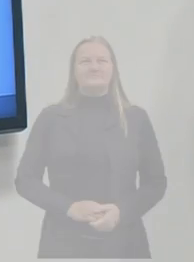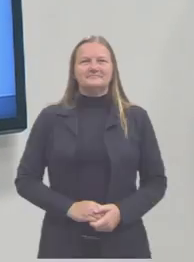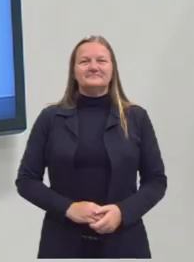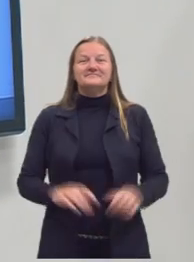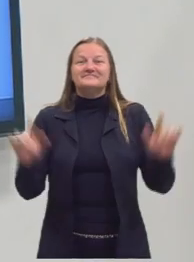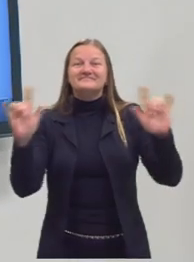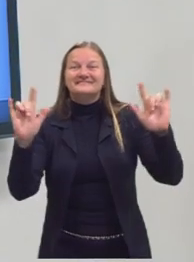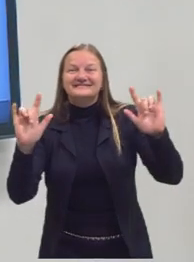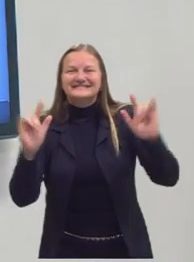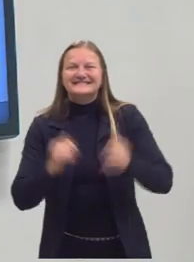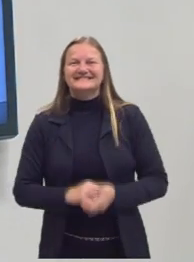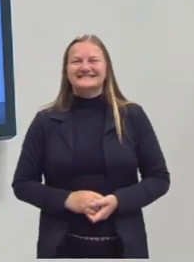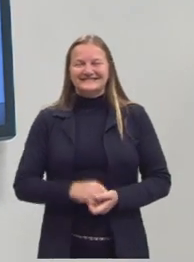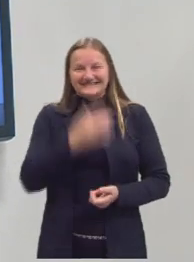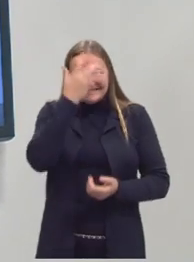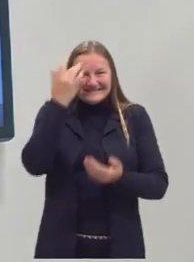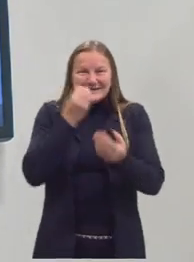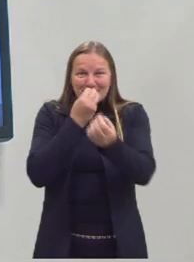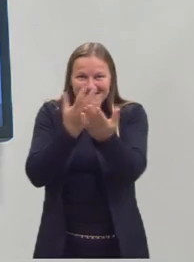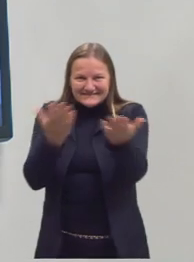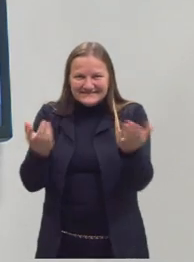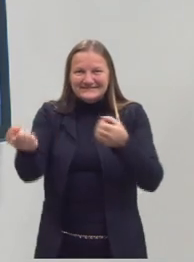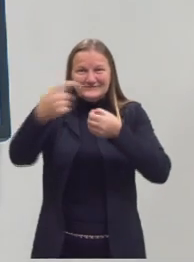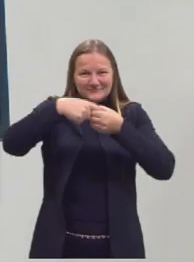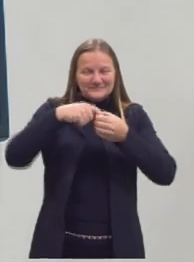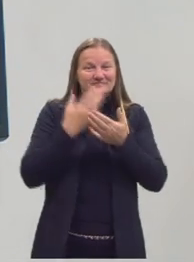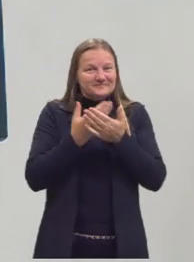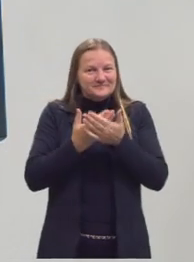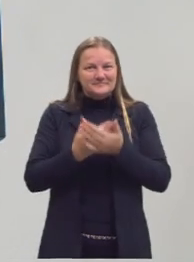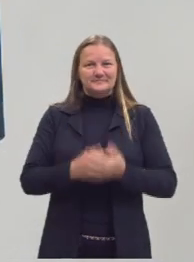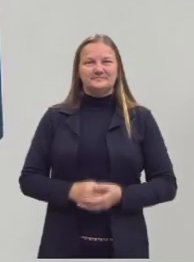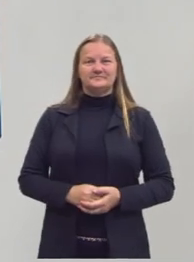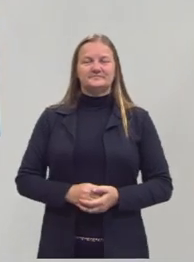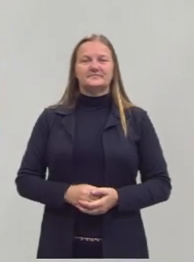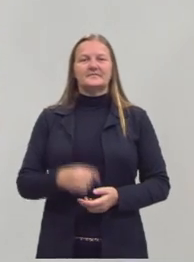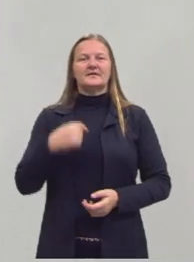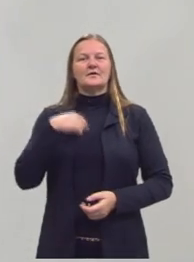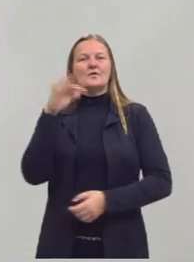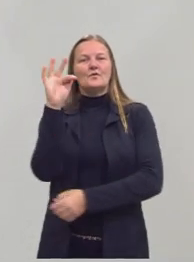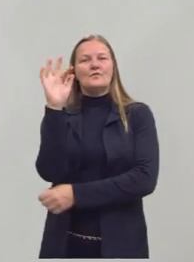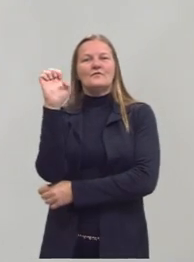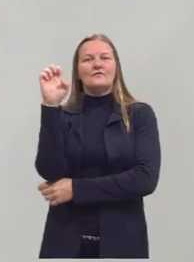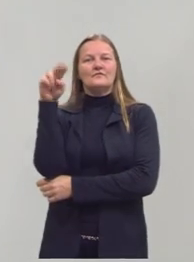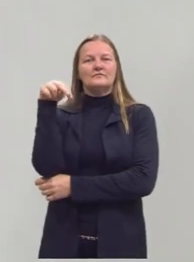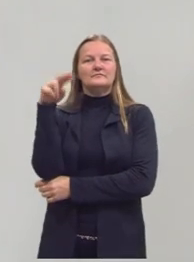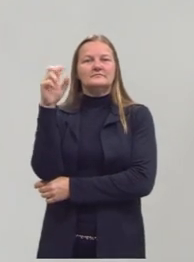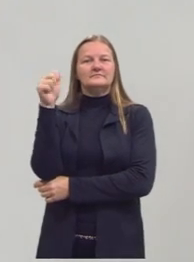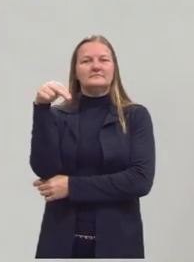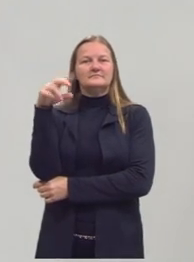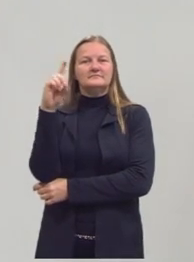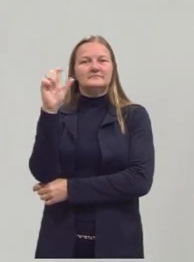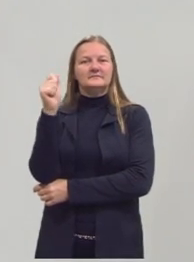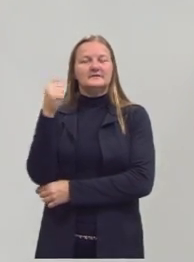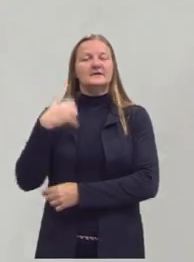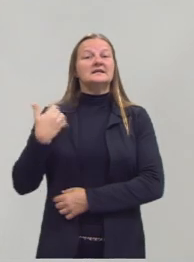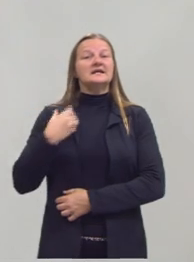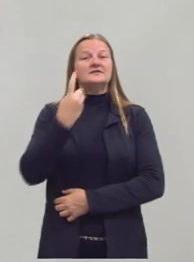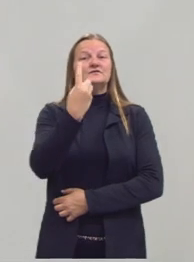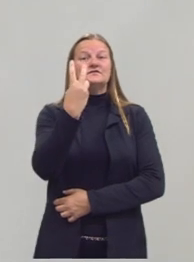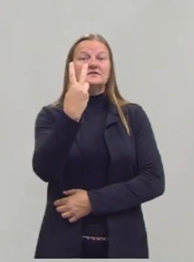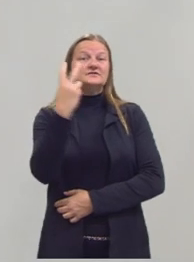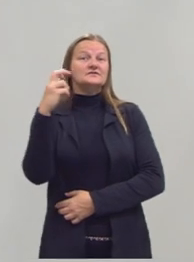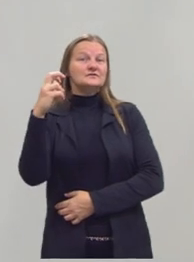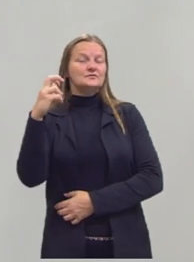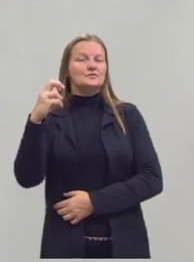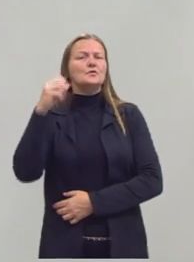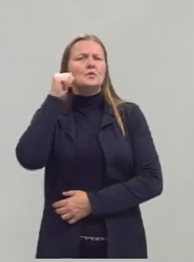Oi, oi pessoas! Estou aqui de volta para mais uma aula. Eu me chamo Fernanda, tenho 25 anos, sou branca, de